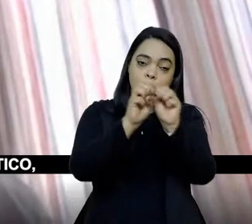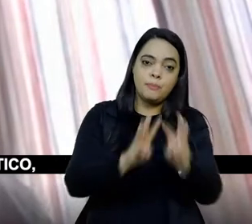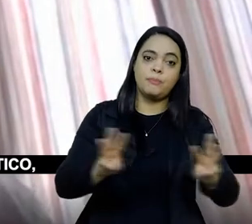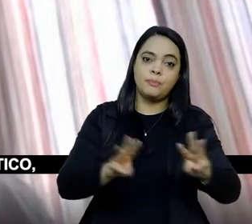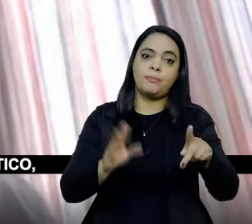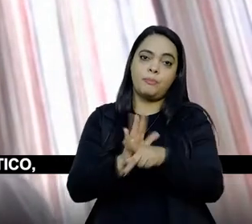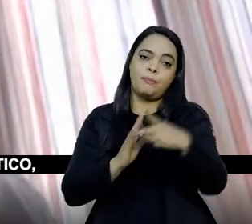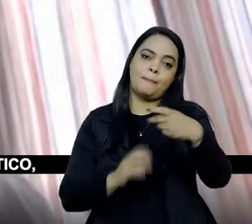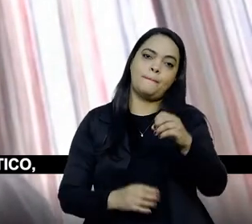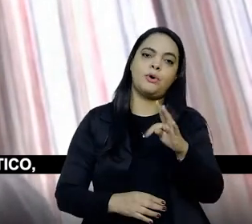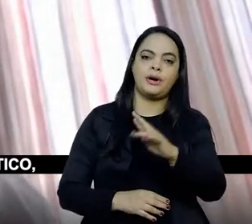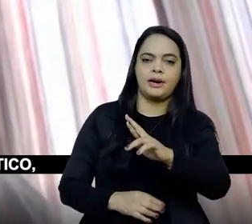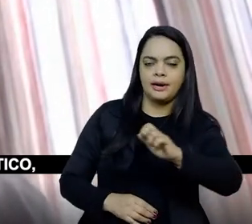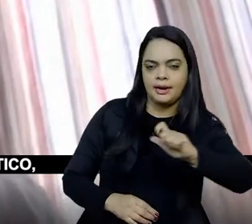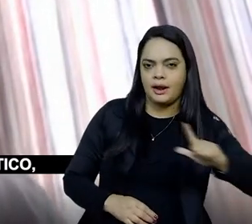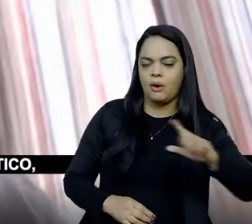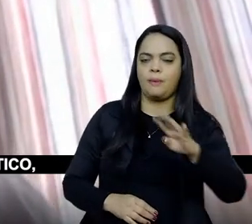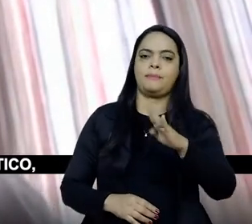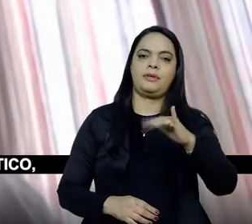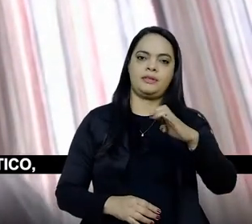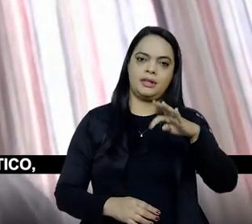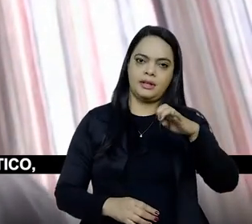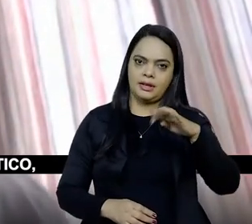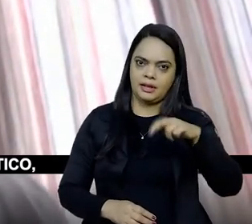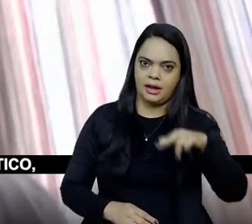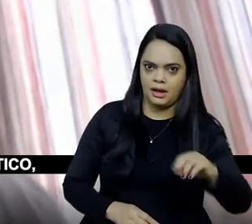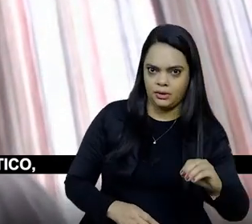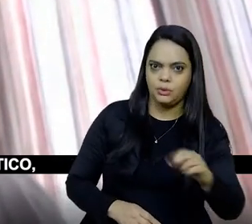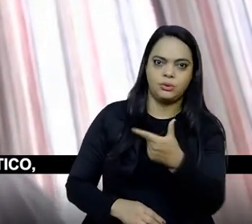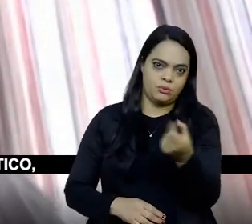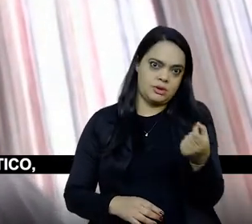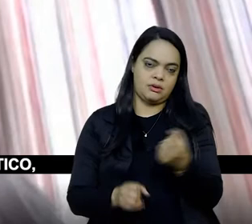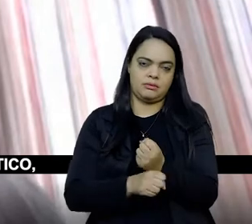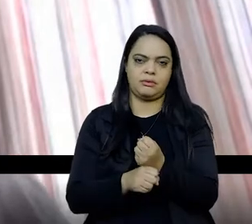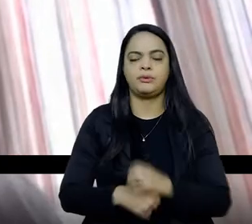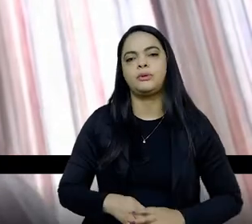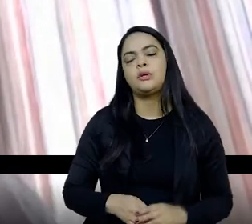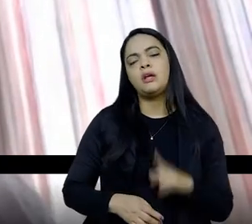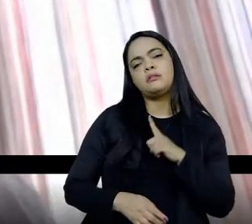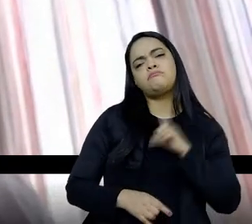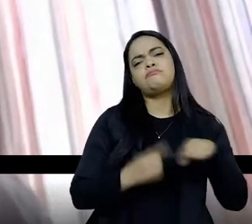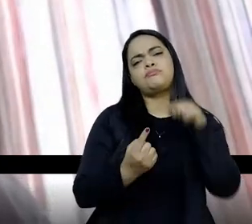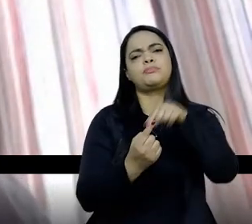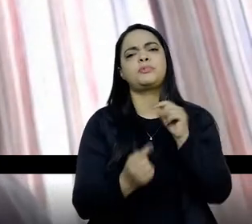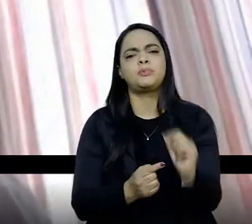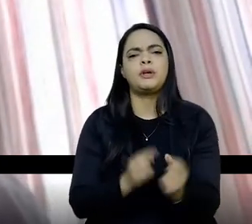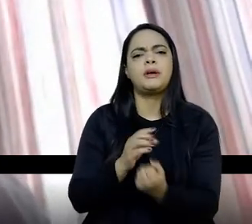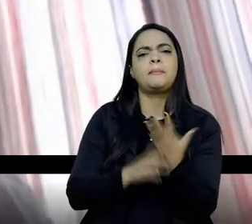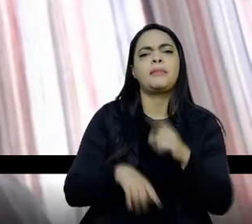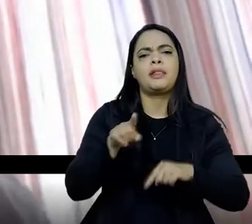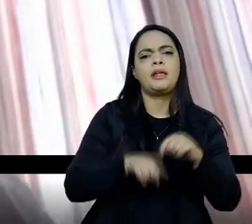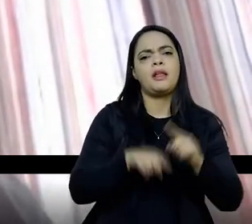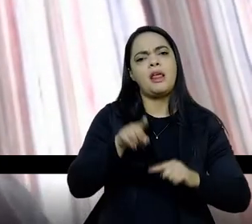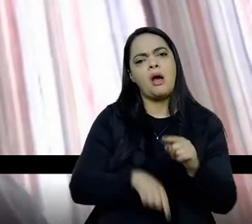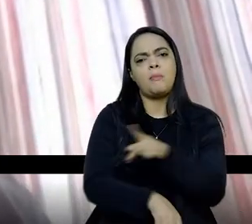Bicentenário tem como objetivo a construção de material didático, pedagógico, né? Para os